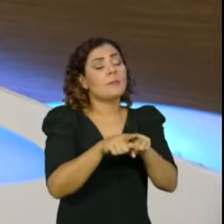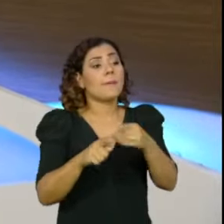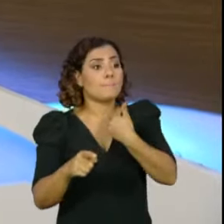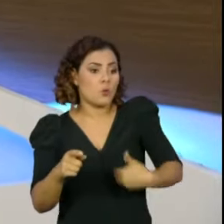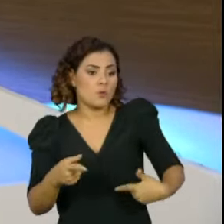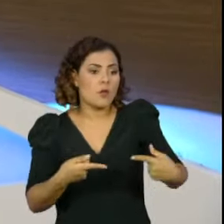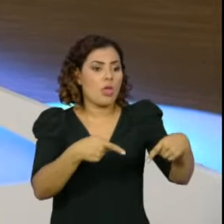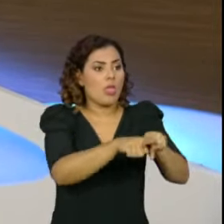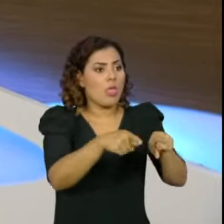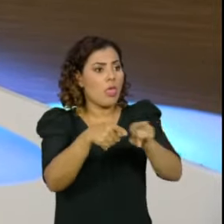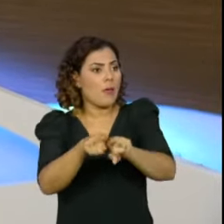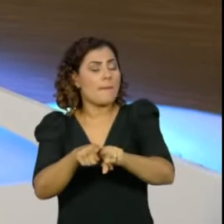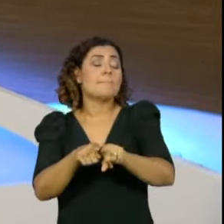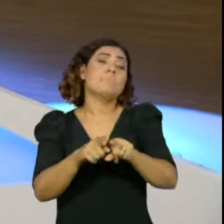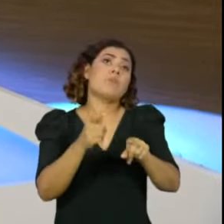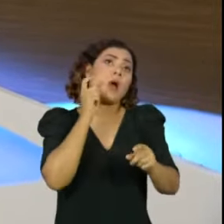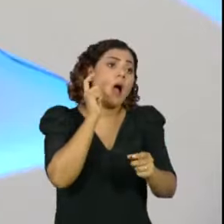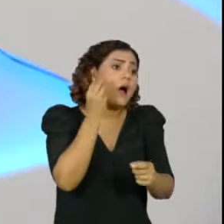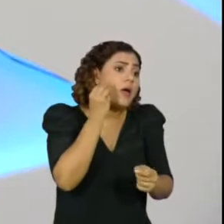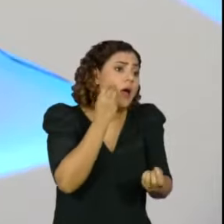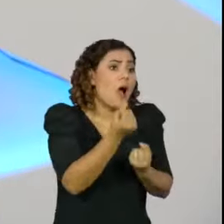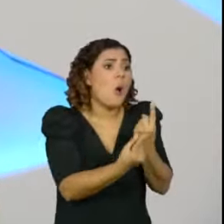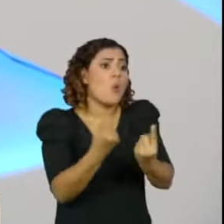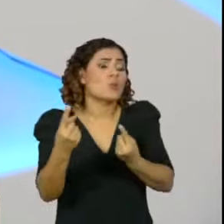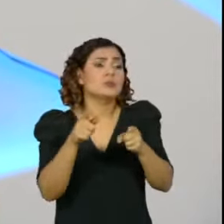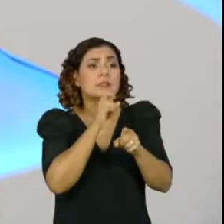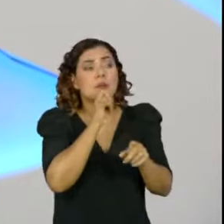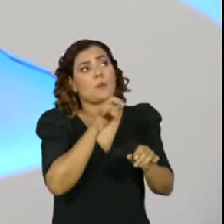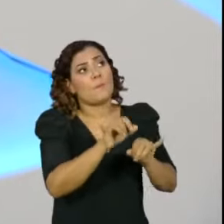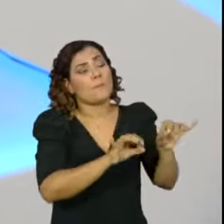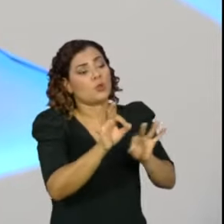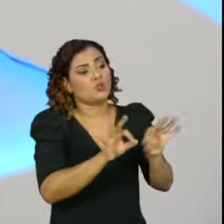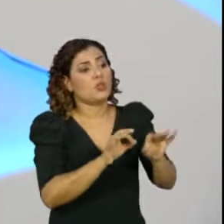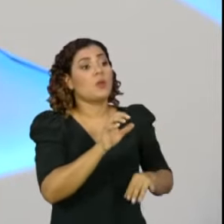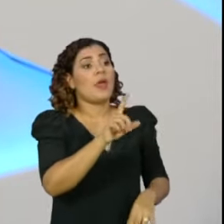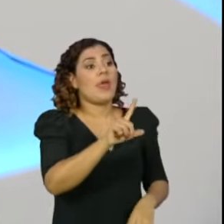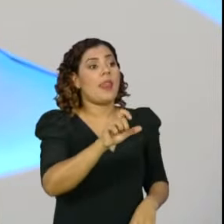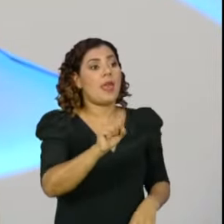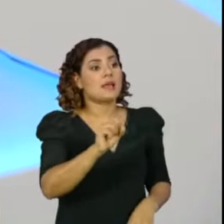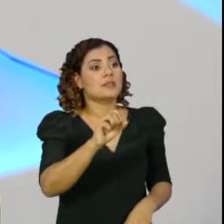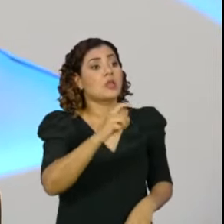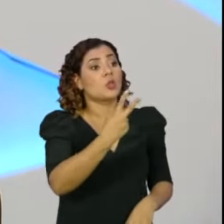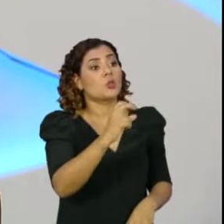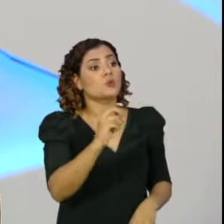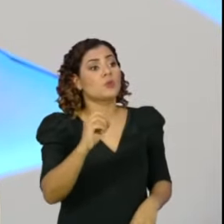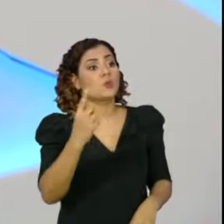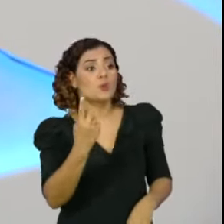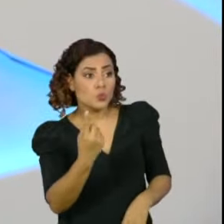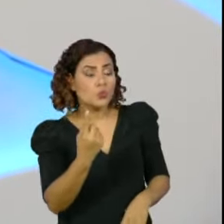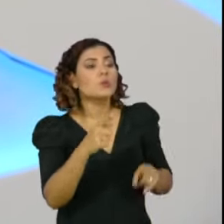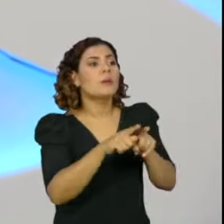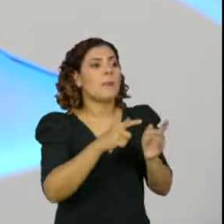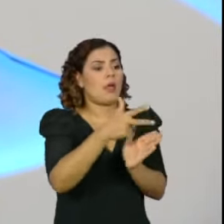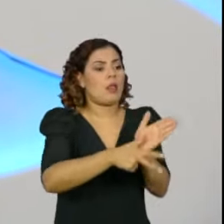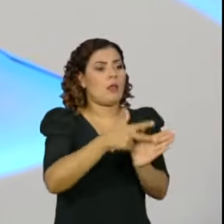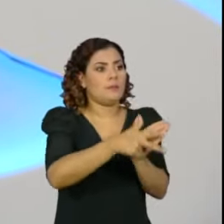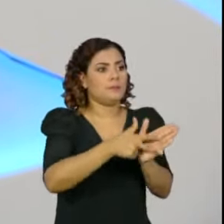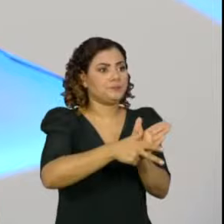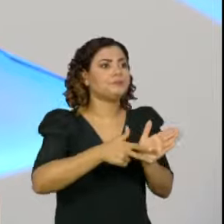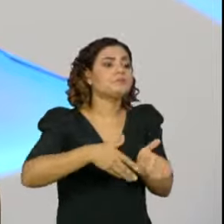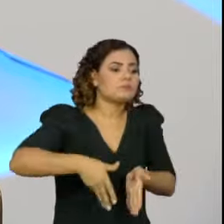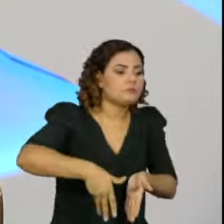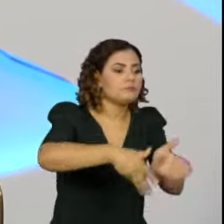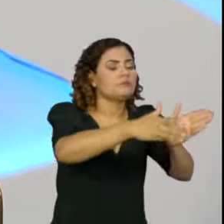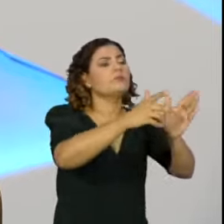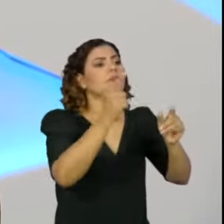as parcerias público-privadas, o projeto, por exemplo, PLS 261 de Marco Legal das Ferrovias, que permite autorizações para as